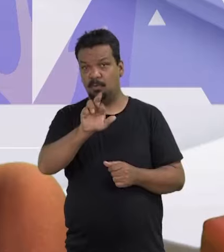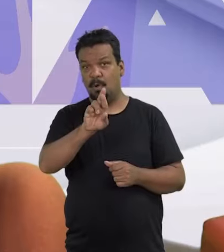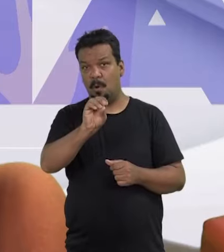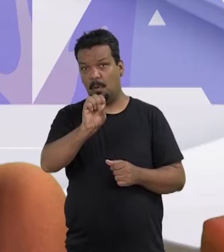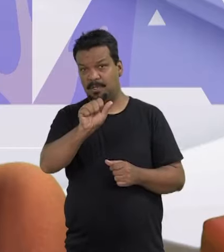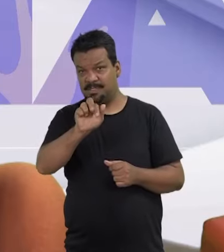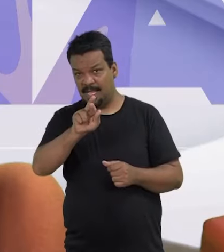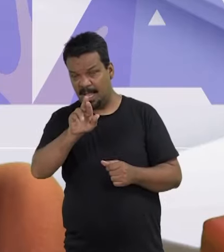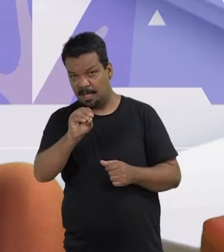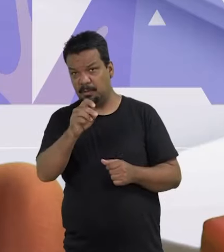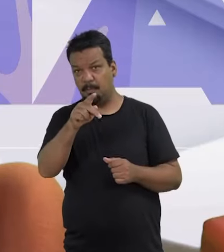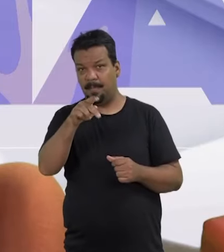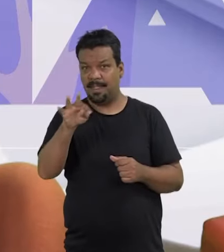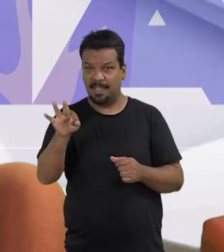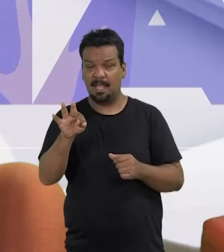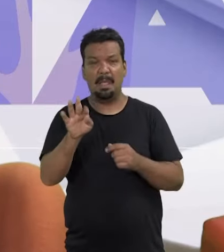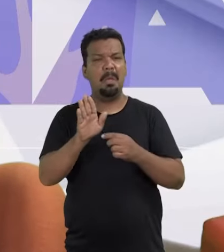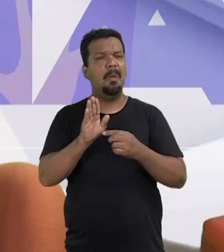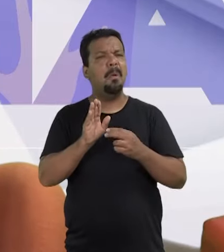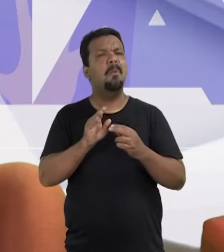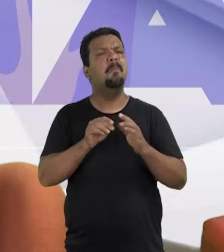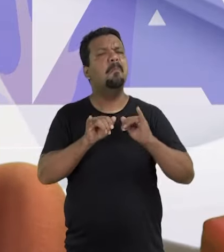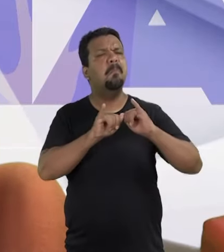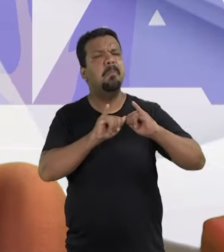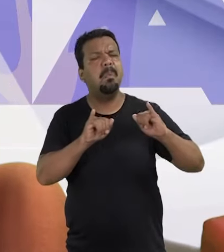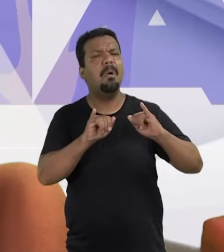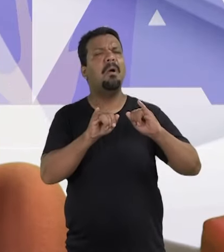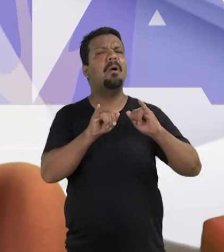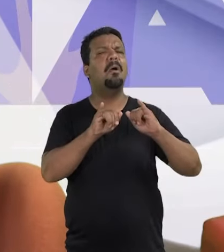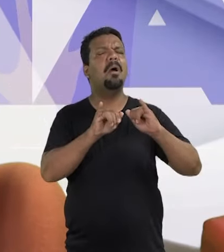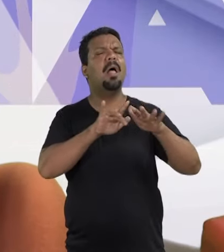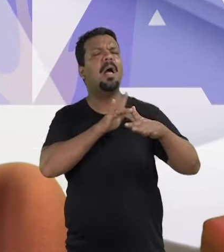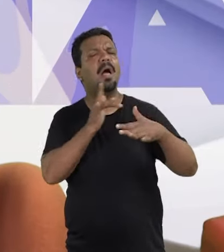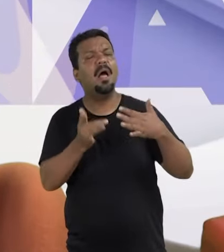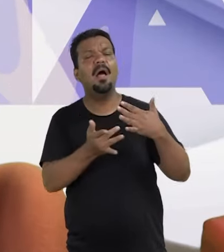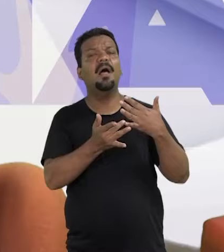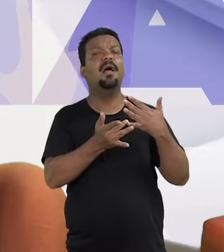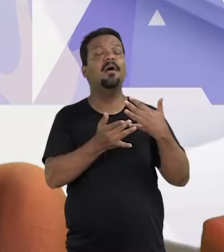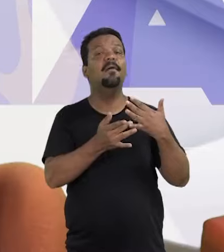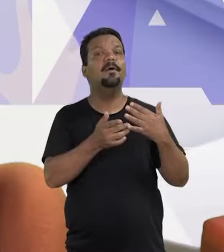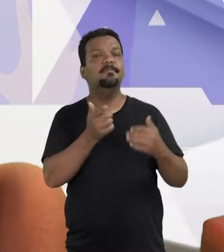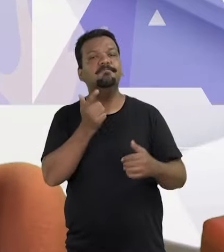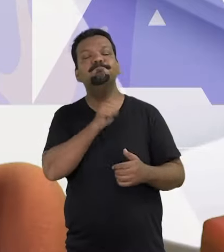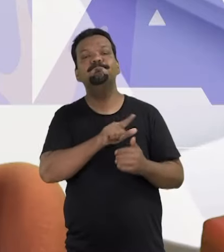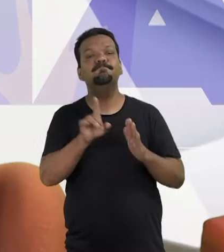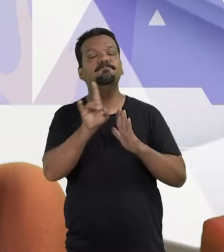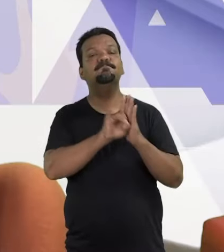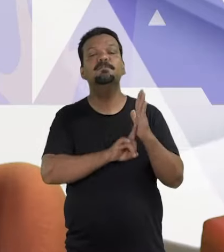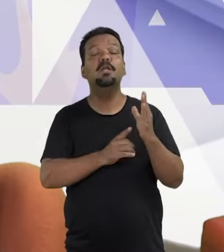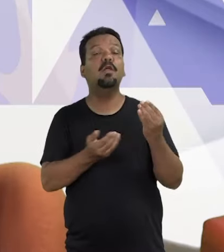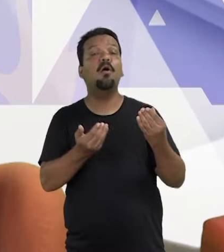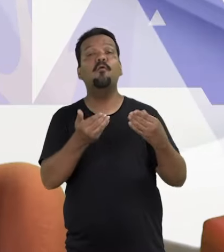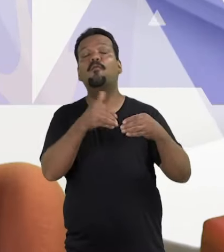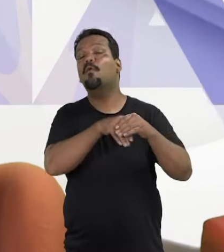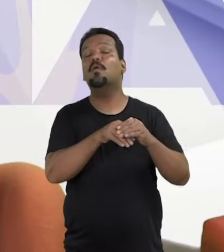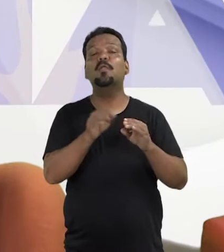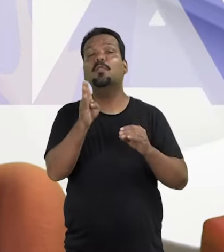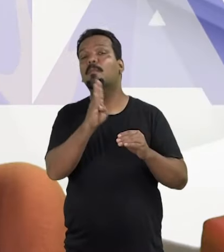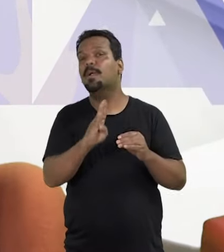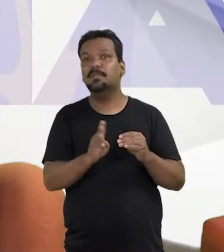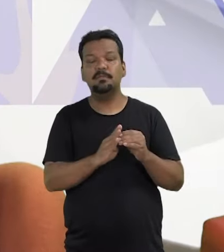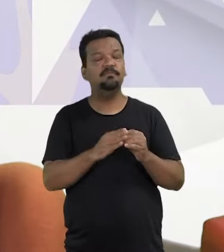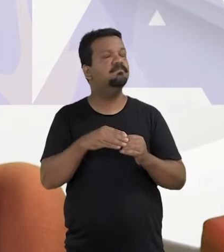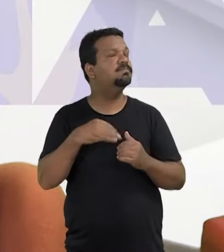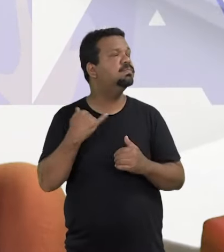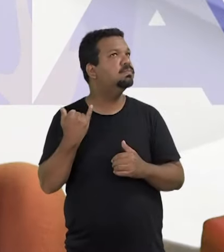Maria do Rosário, do PT Rio Grande do Sul, postou em suas redes sociais que a conquista do direito